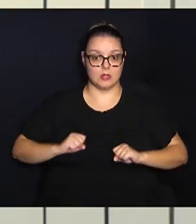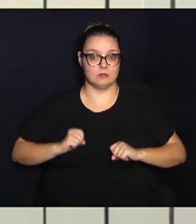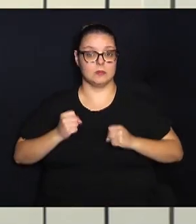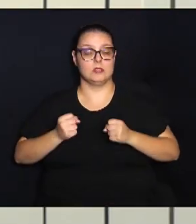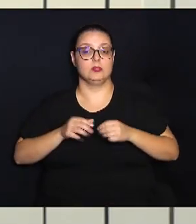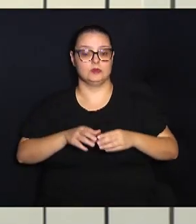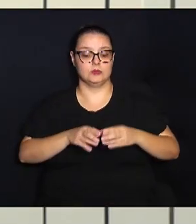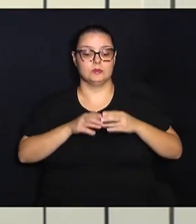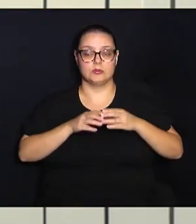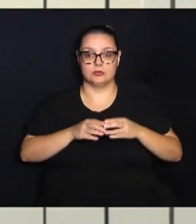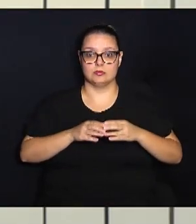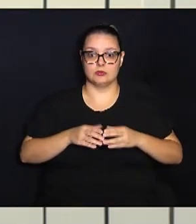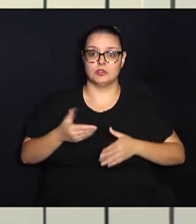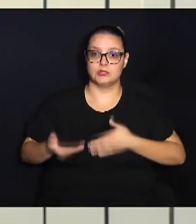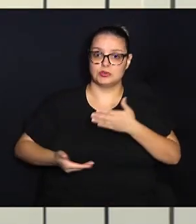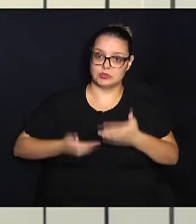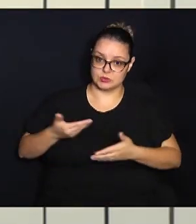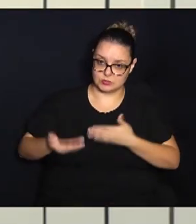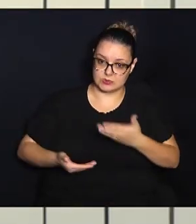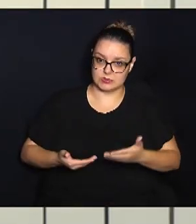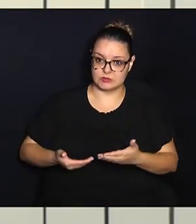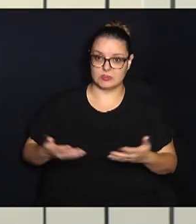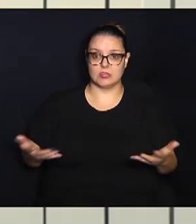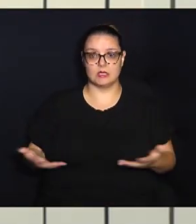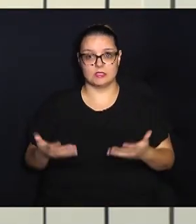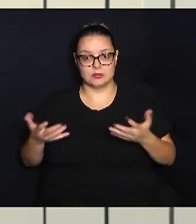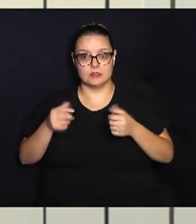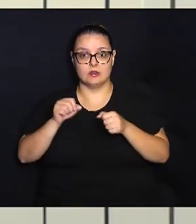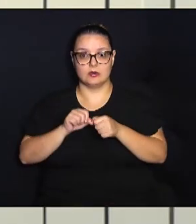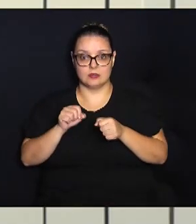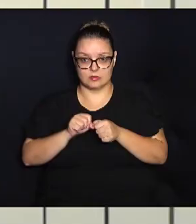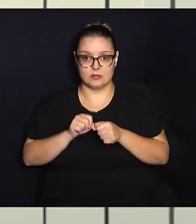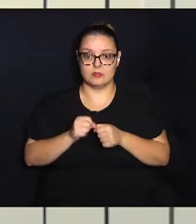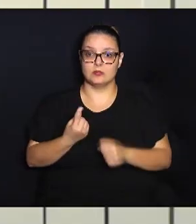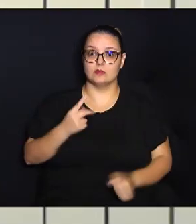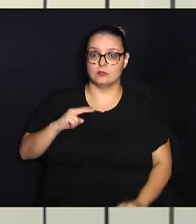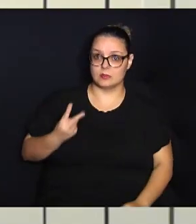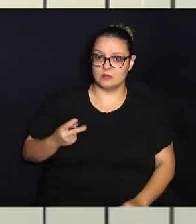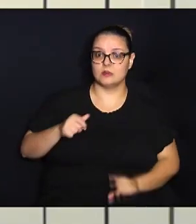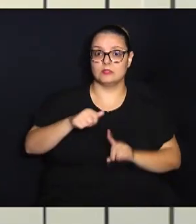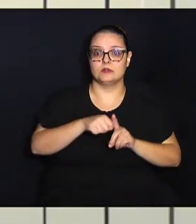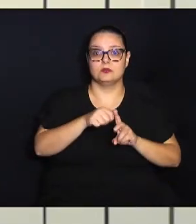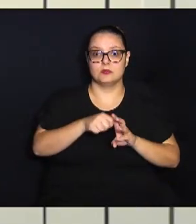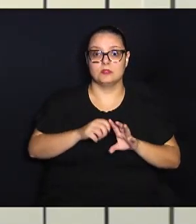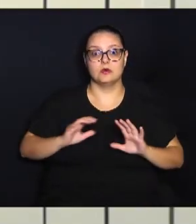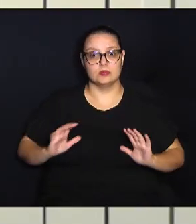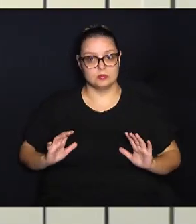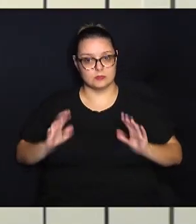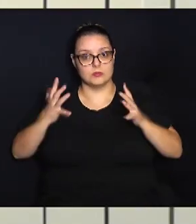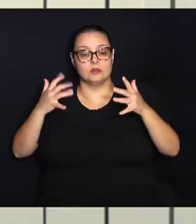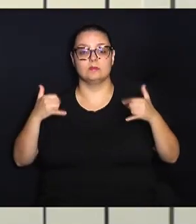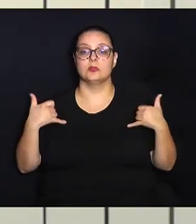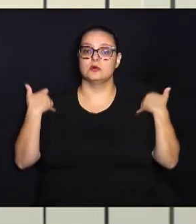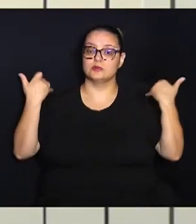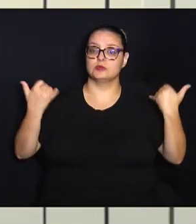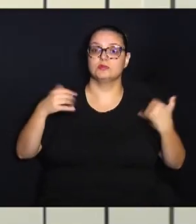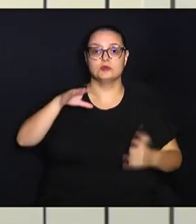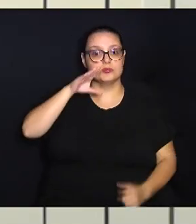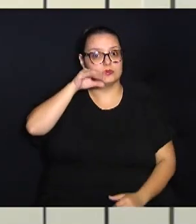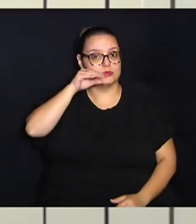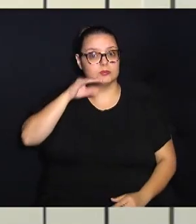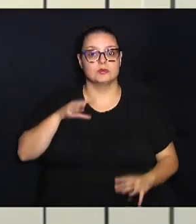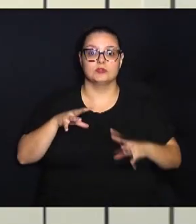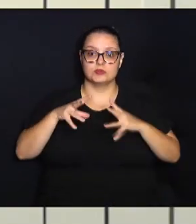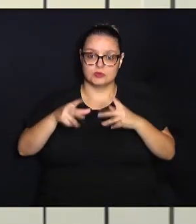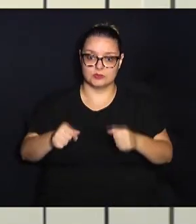convivência entre servidores, a iniciativa realizada uma vez por mês comemora o aniversário dos servidores de